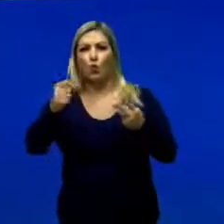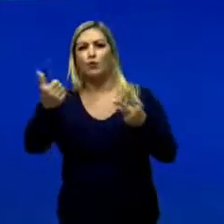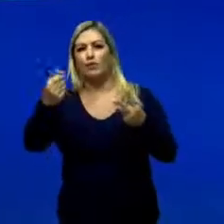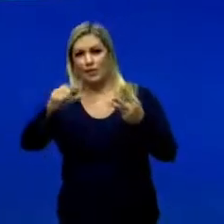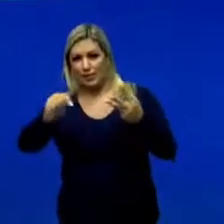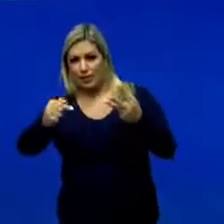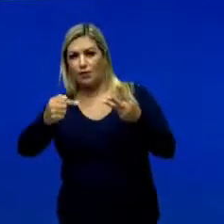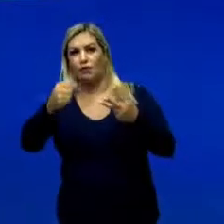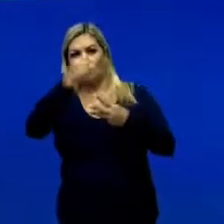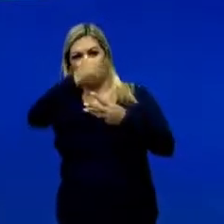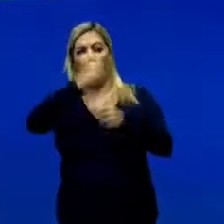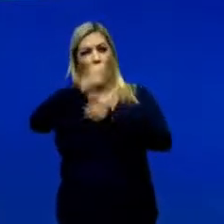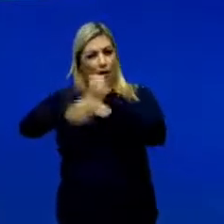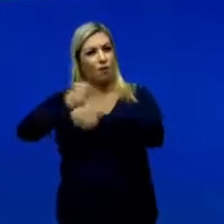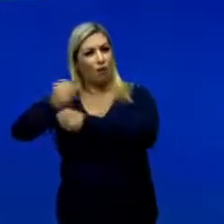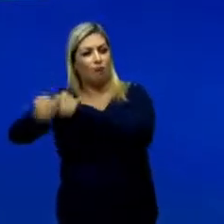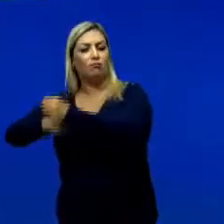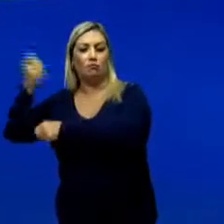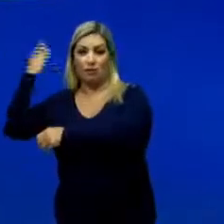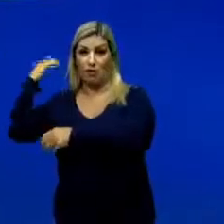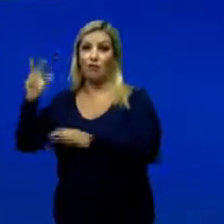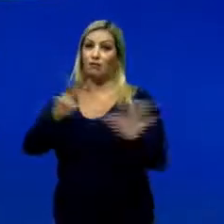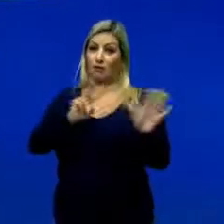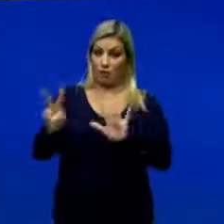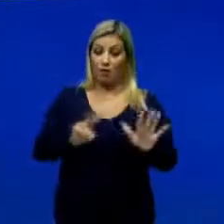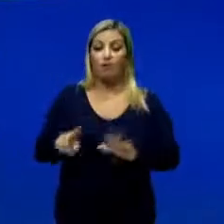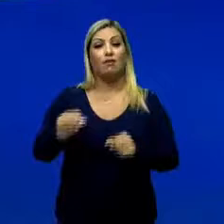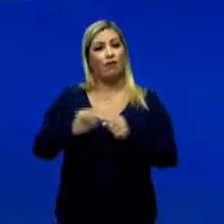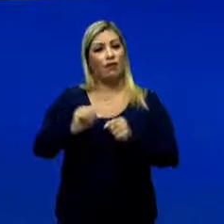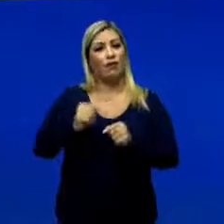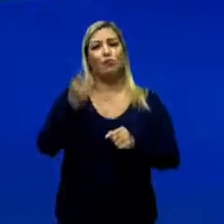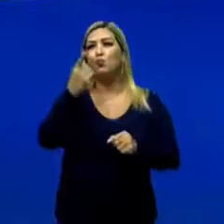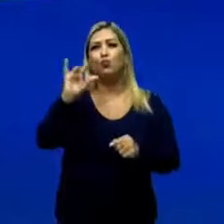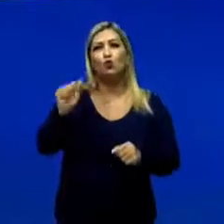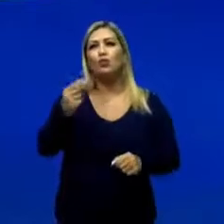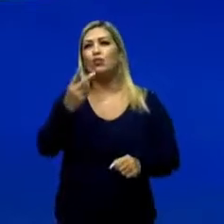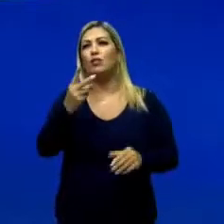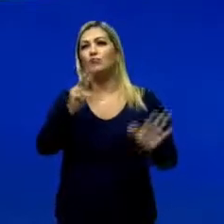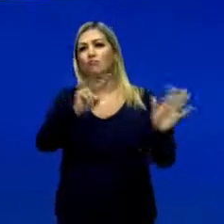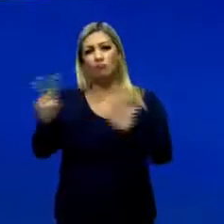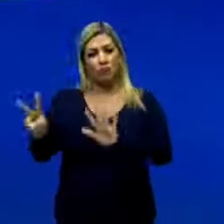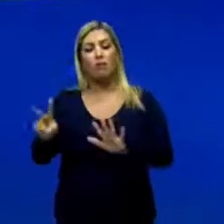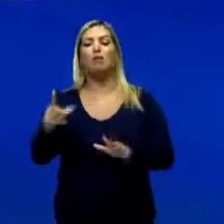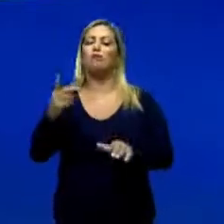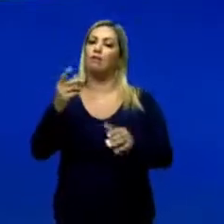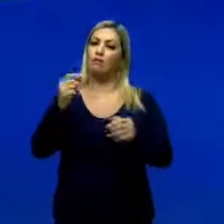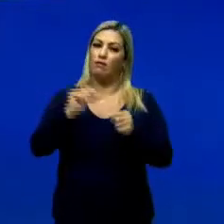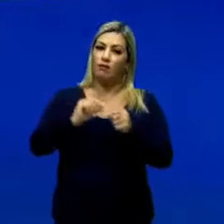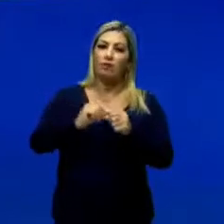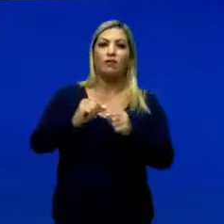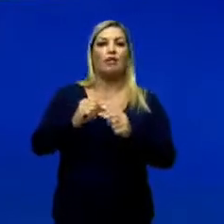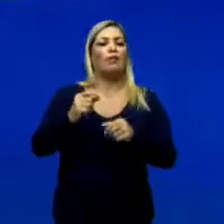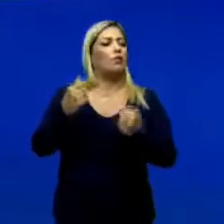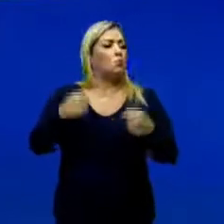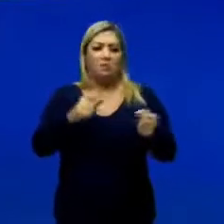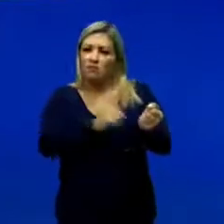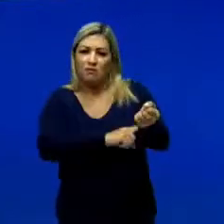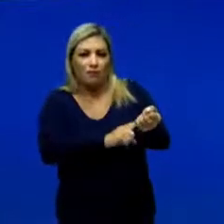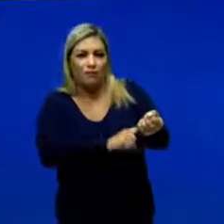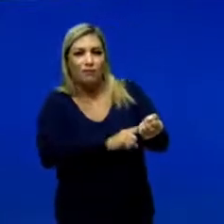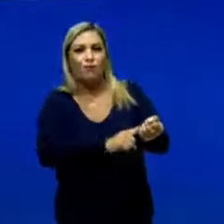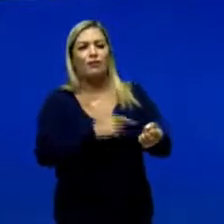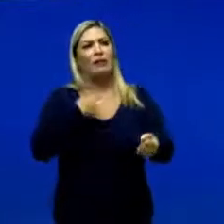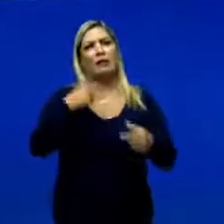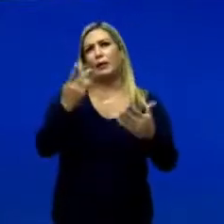2017, cada dia da semana vai refazendo essas questões. E o que é mais importante? Você não precisa ficar nervoso ali porque,